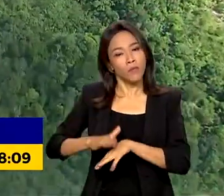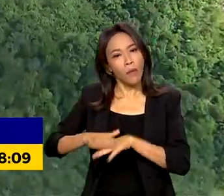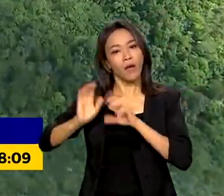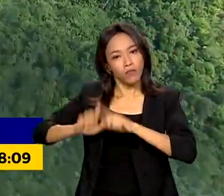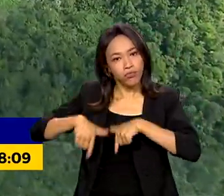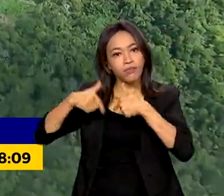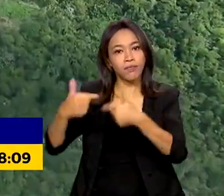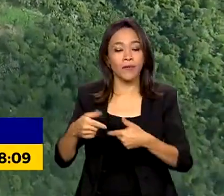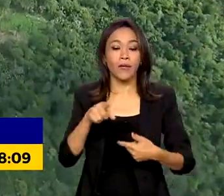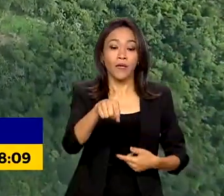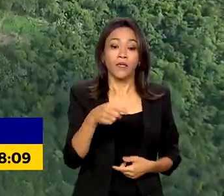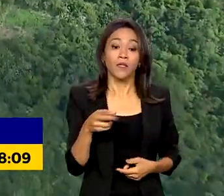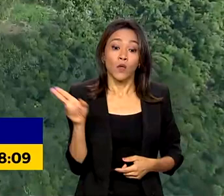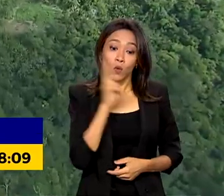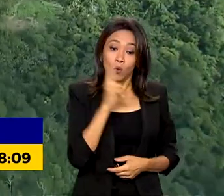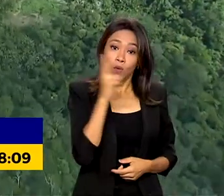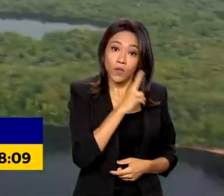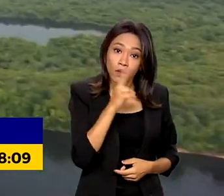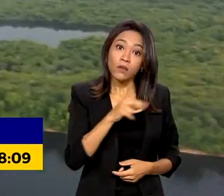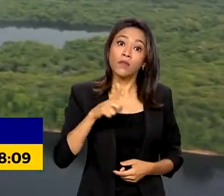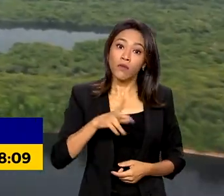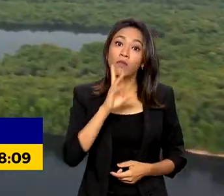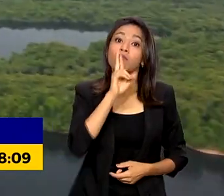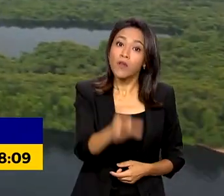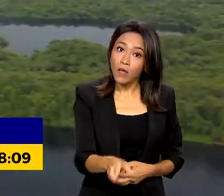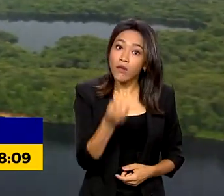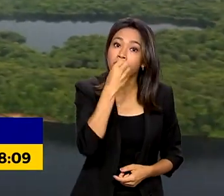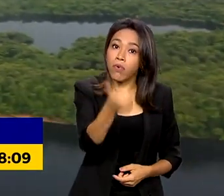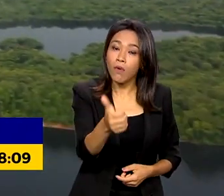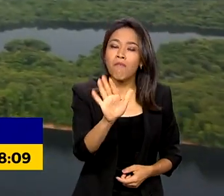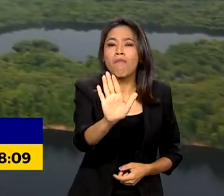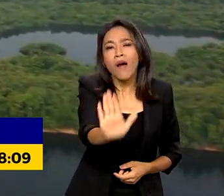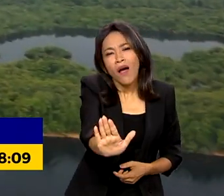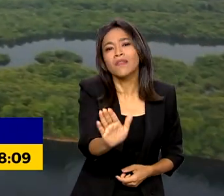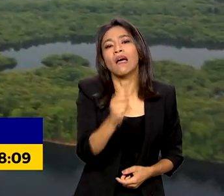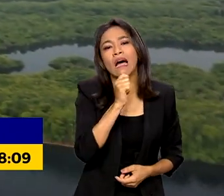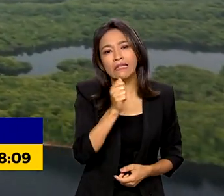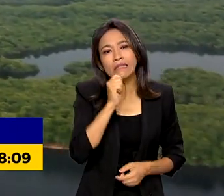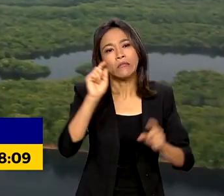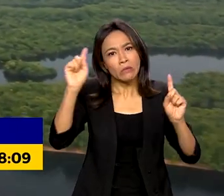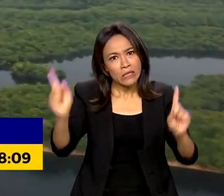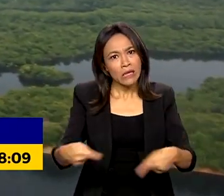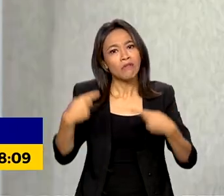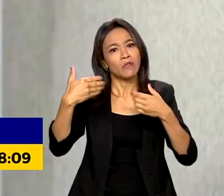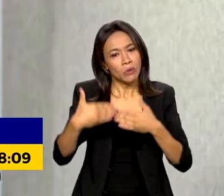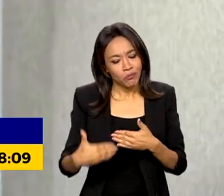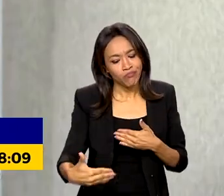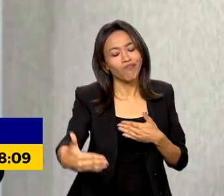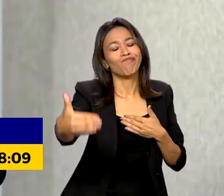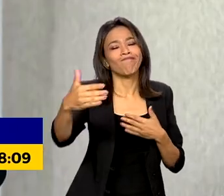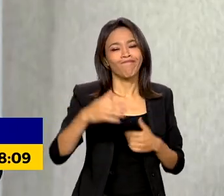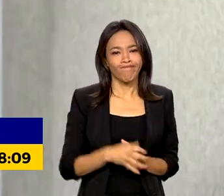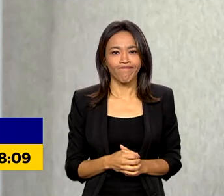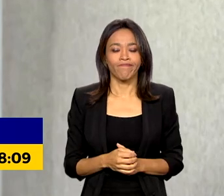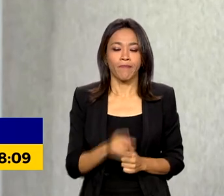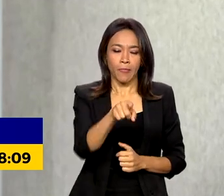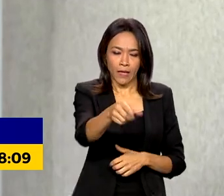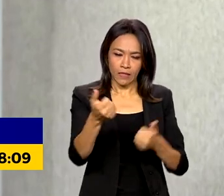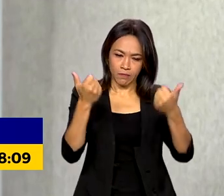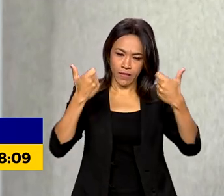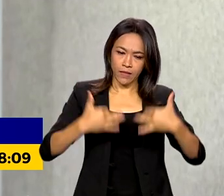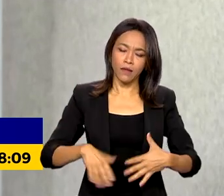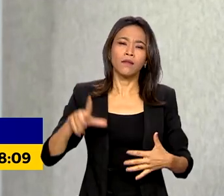as medidas de emergência surtiram efeito, mas que ainda há um grande desafio pela frente. Existe todo um pacote de